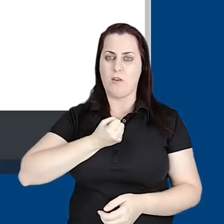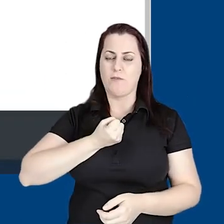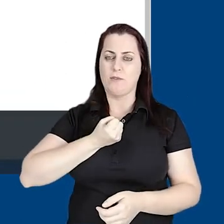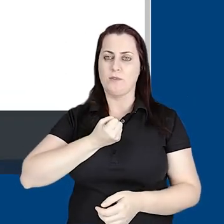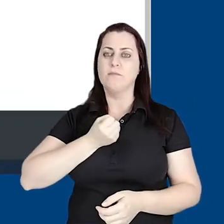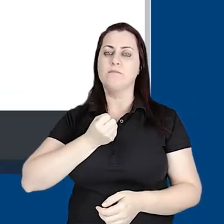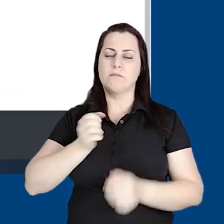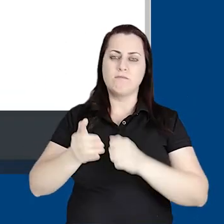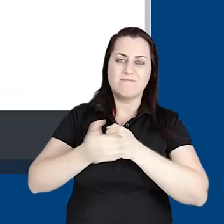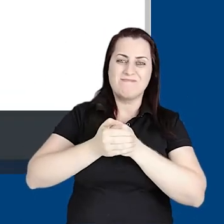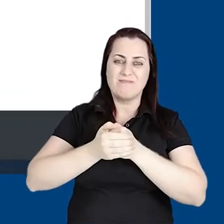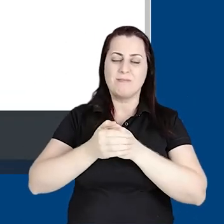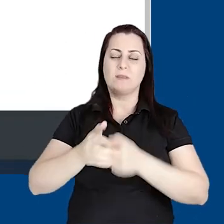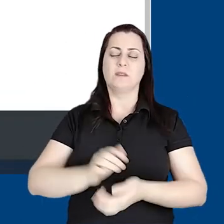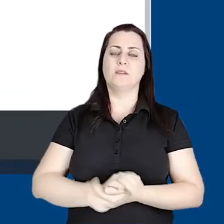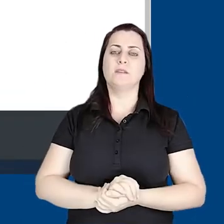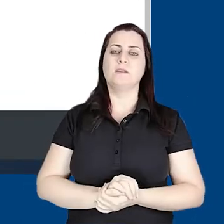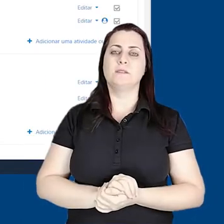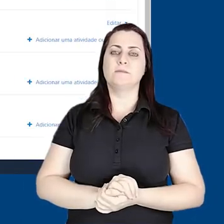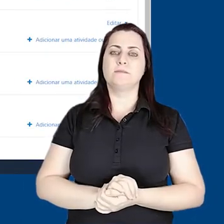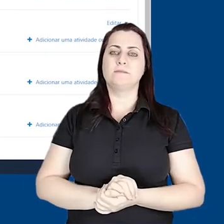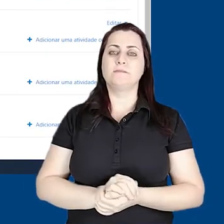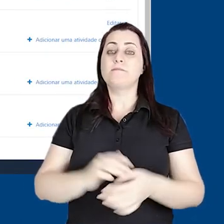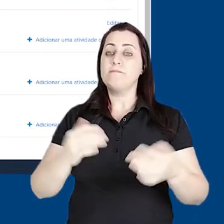Vou salvar e voltar ao curso.